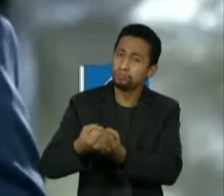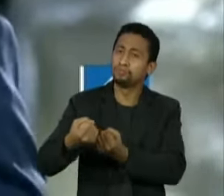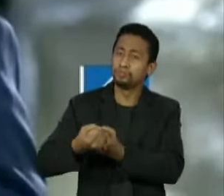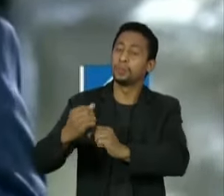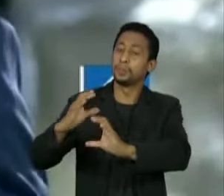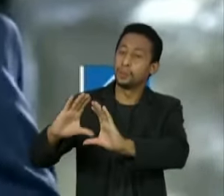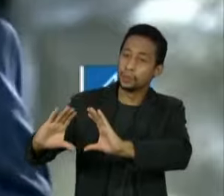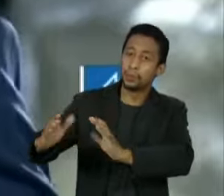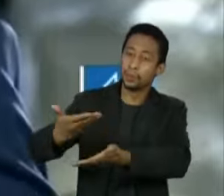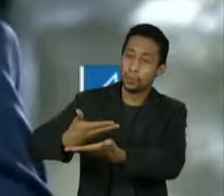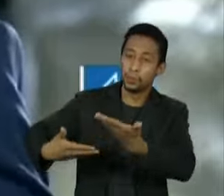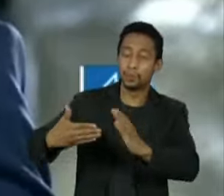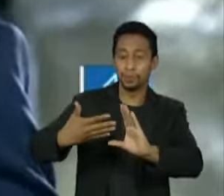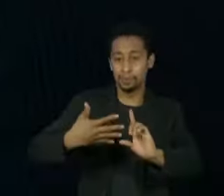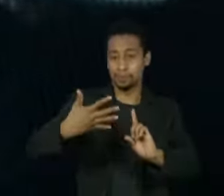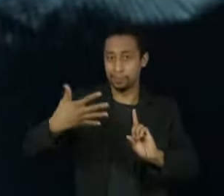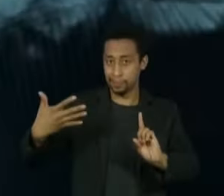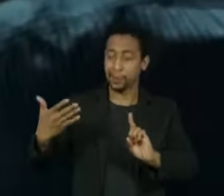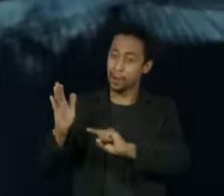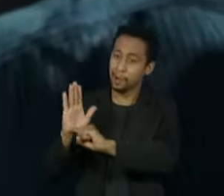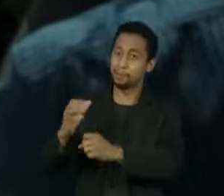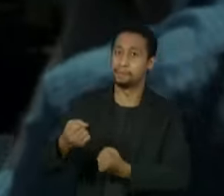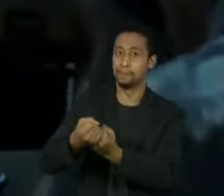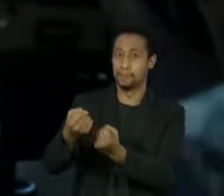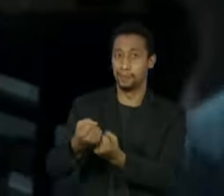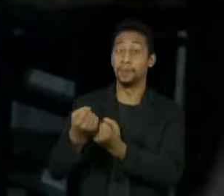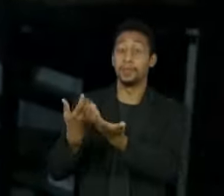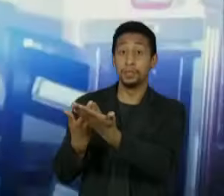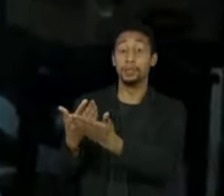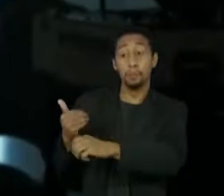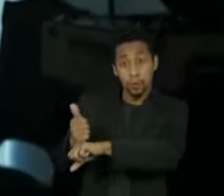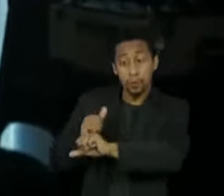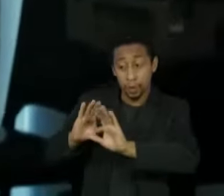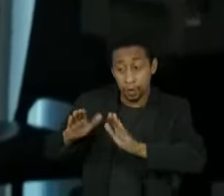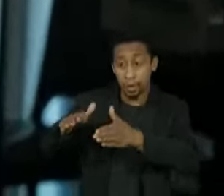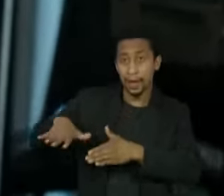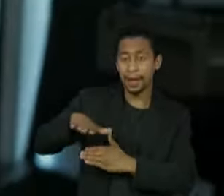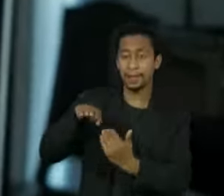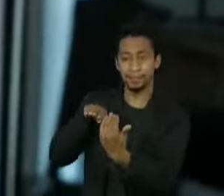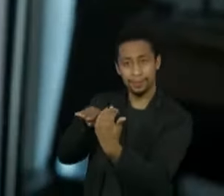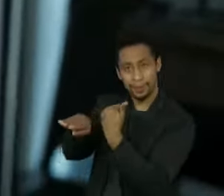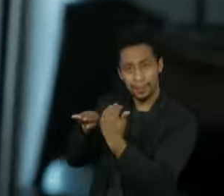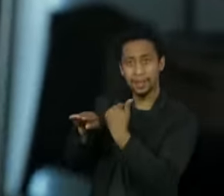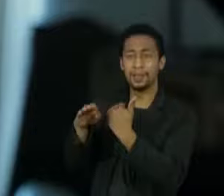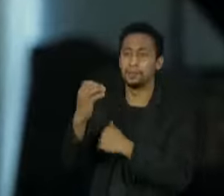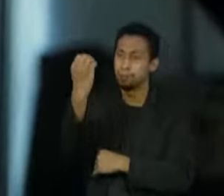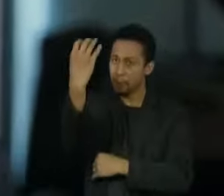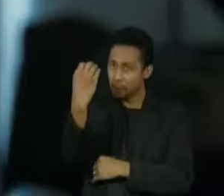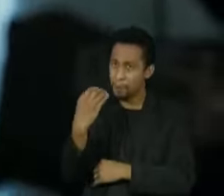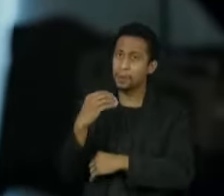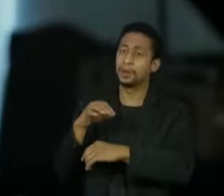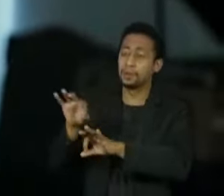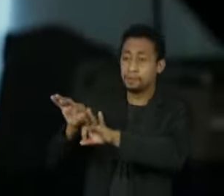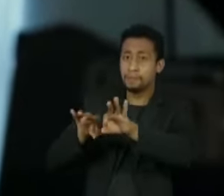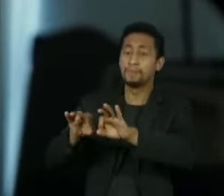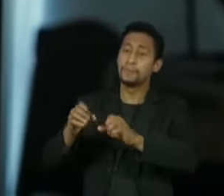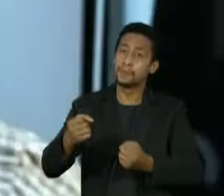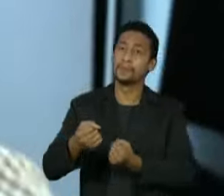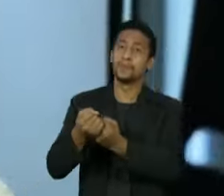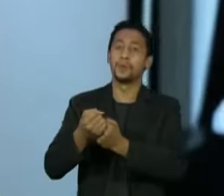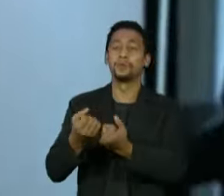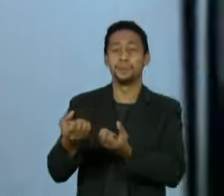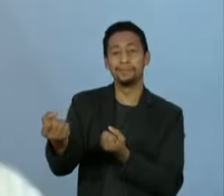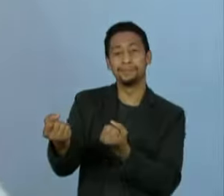comunidade LGBTQIA+. Como especialista em questões de trânsito, defendeu vários projetos que garantam mais